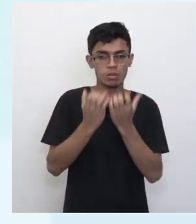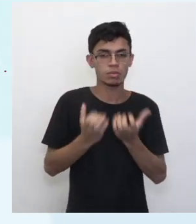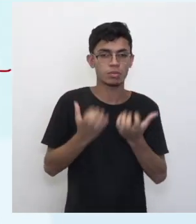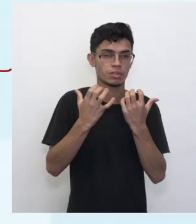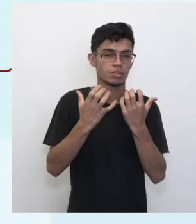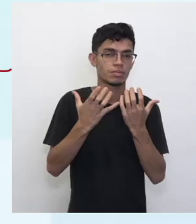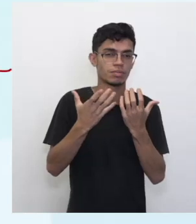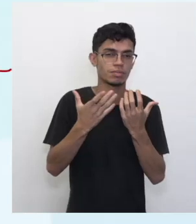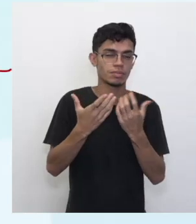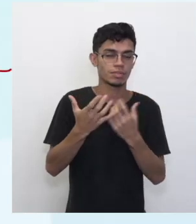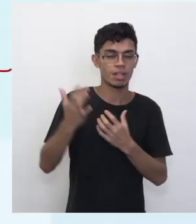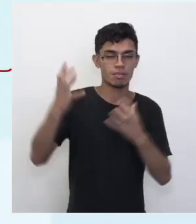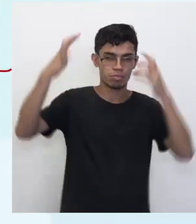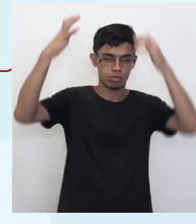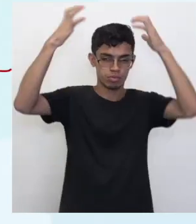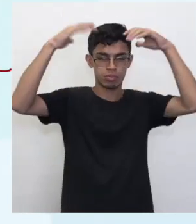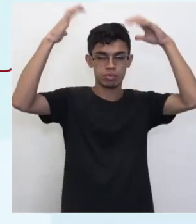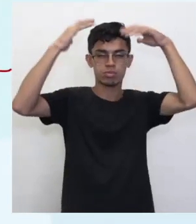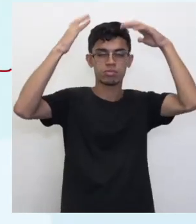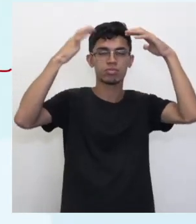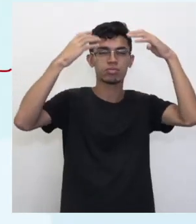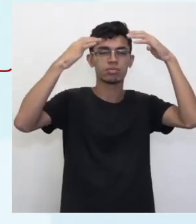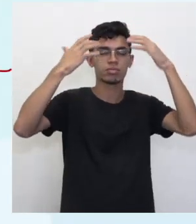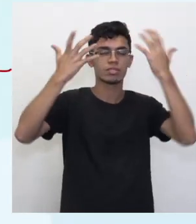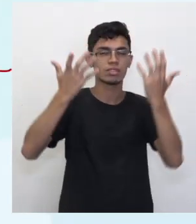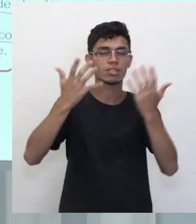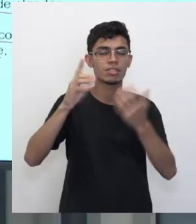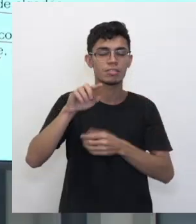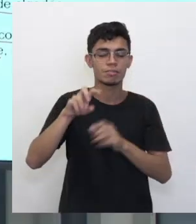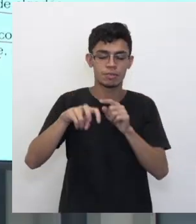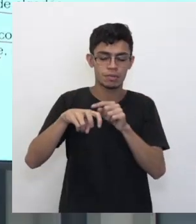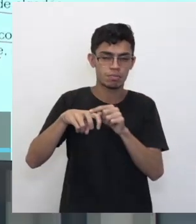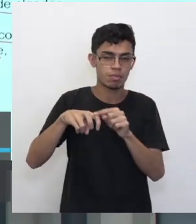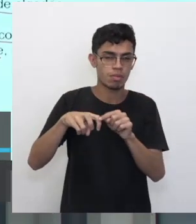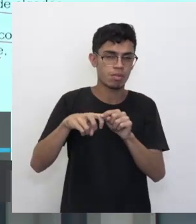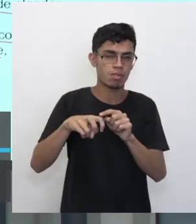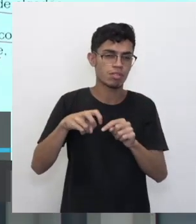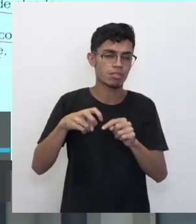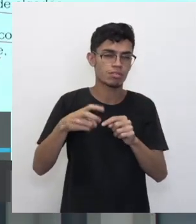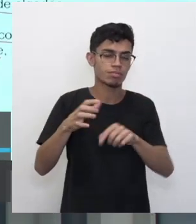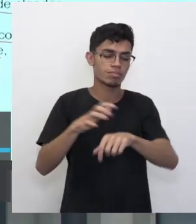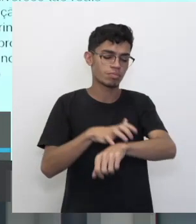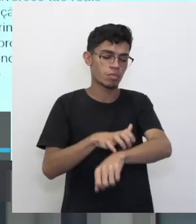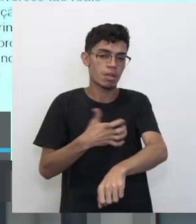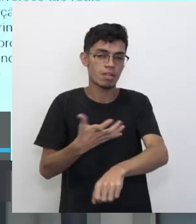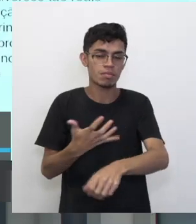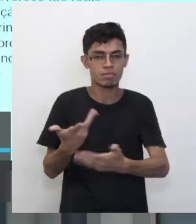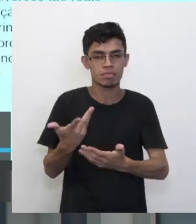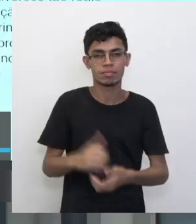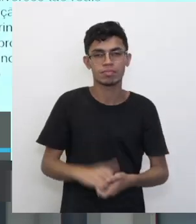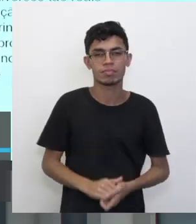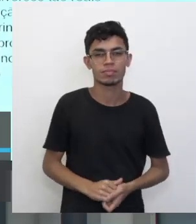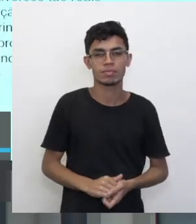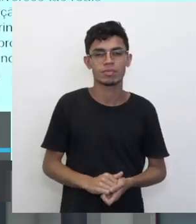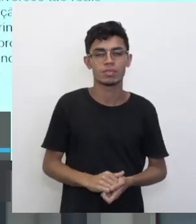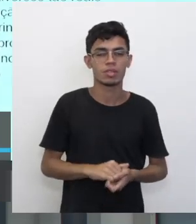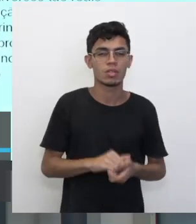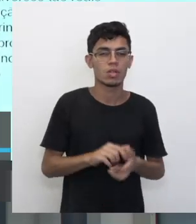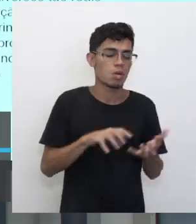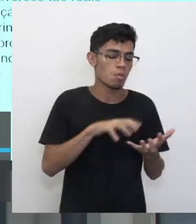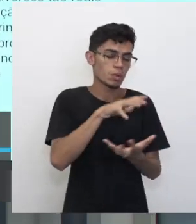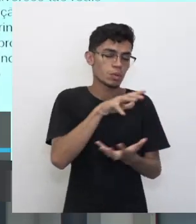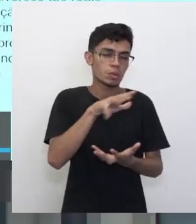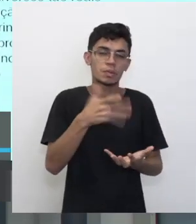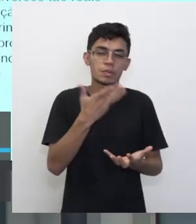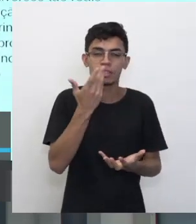quente e talvez um arranhão. Nossa, o mundo da infância, está certo? E aí continua